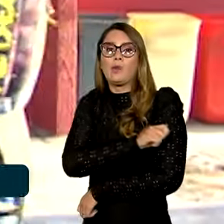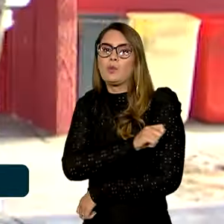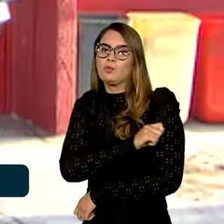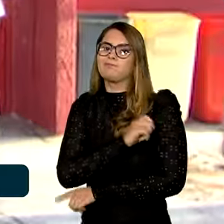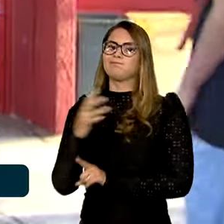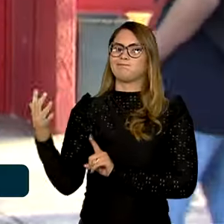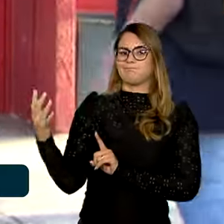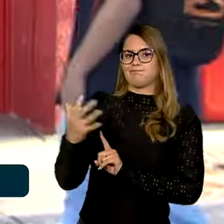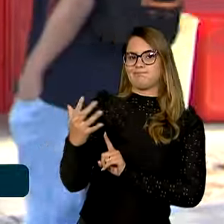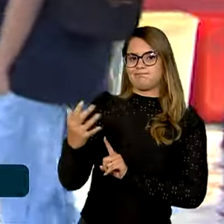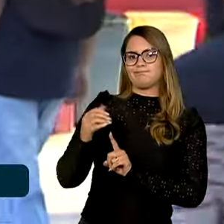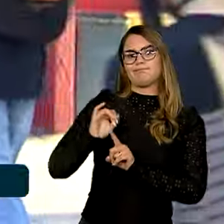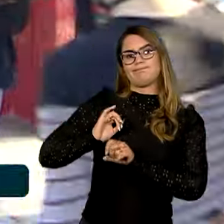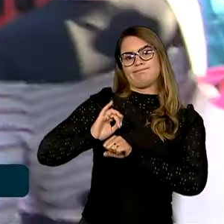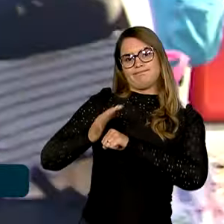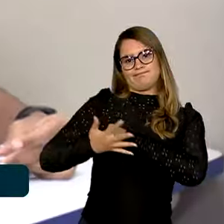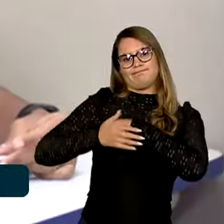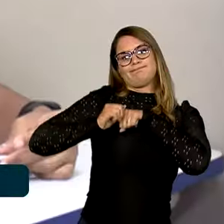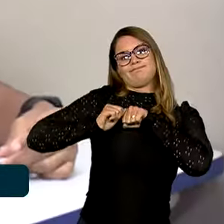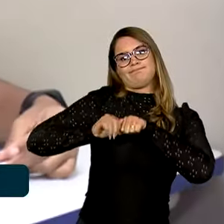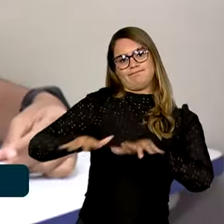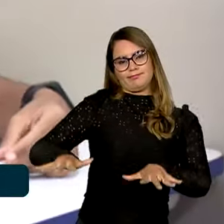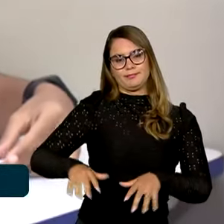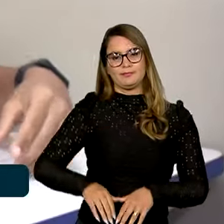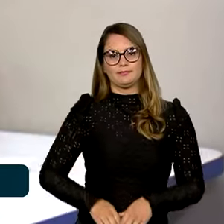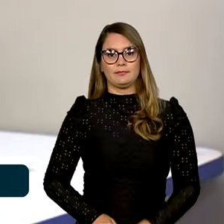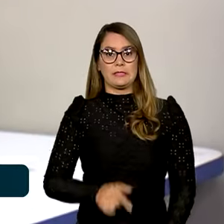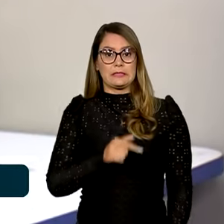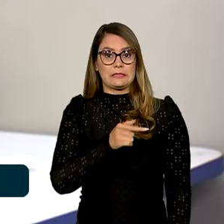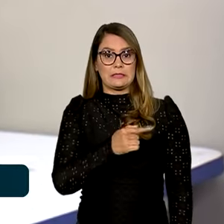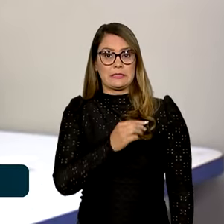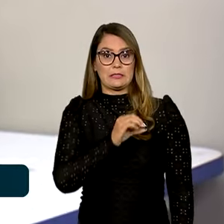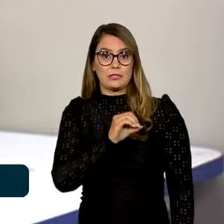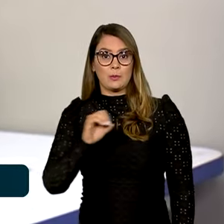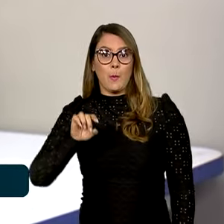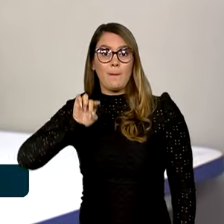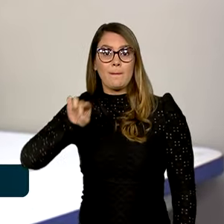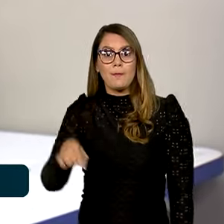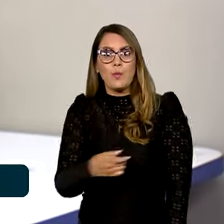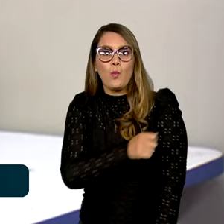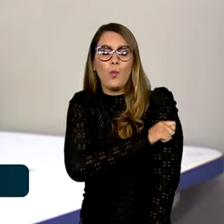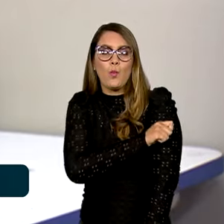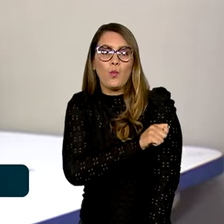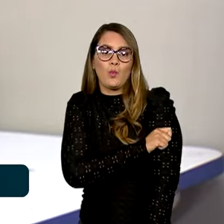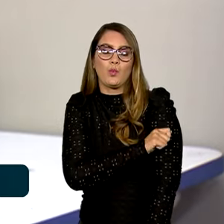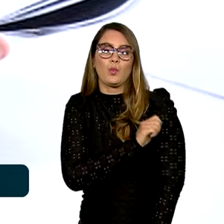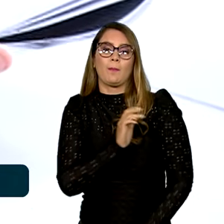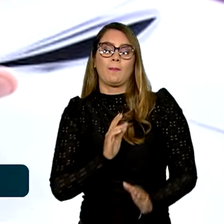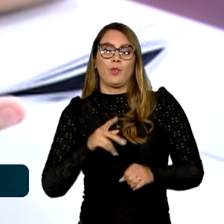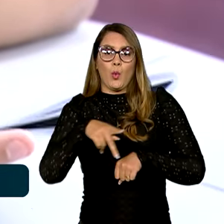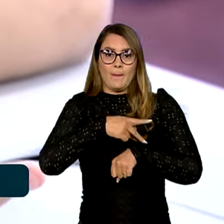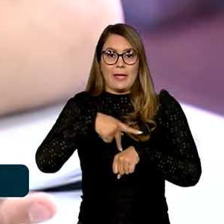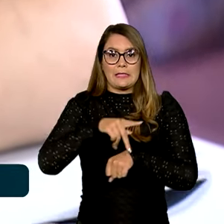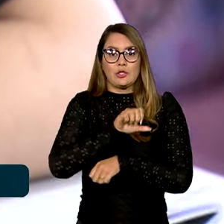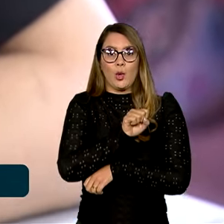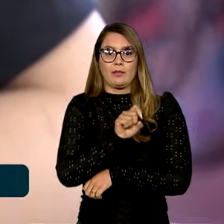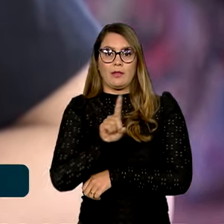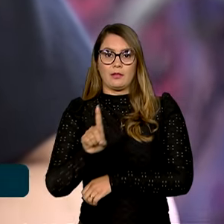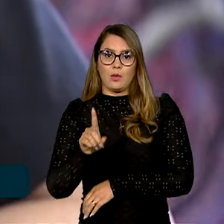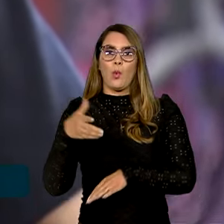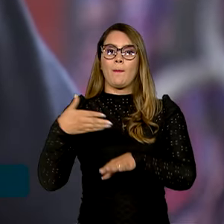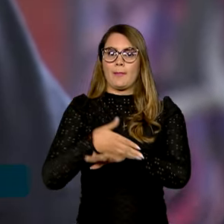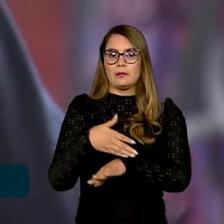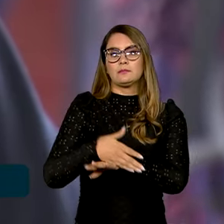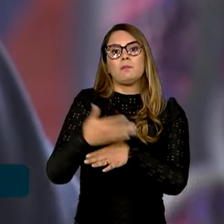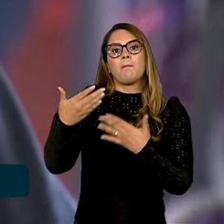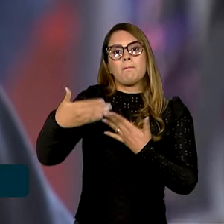afetados pela pandemia. Quase 700 mil estudantes em 81 países participaram do